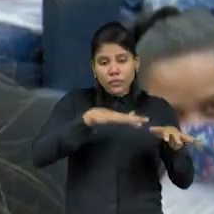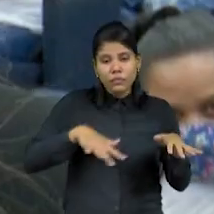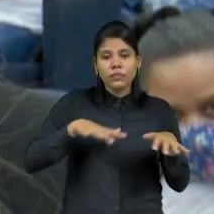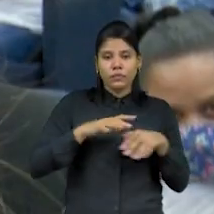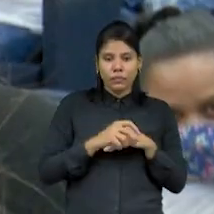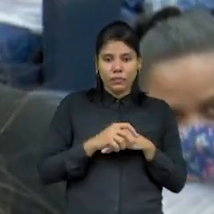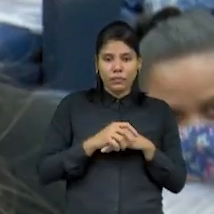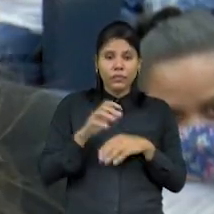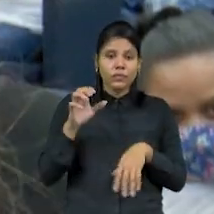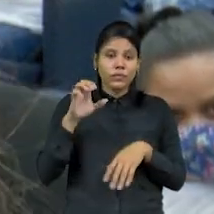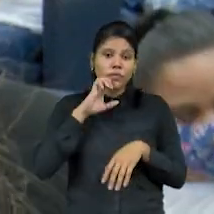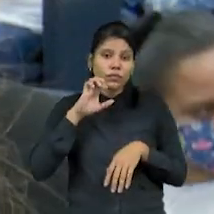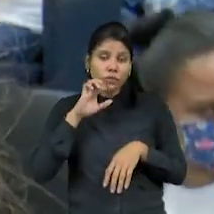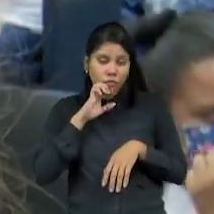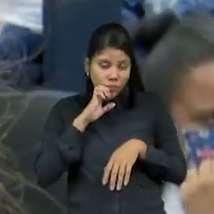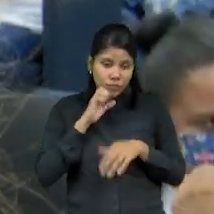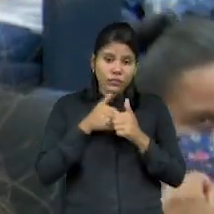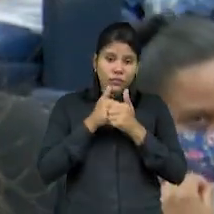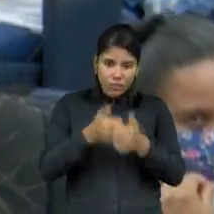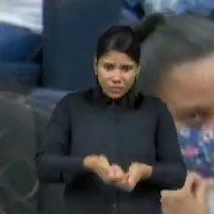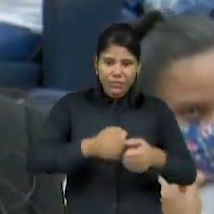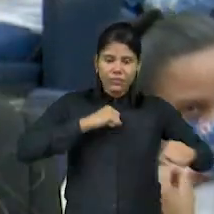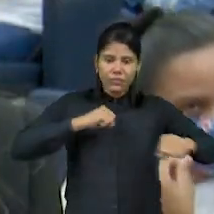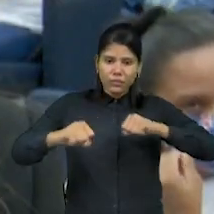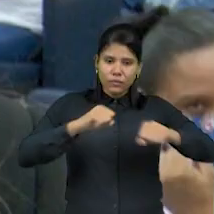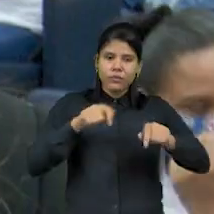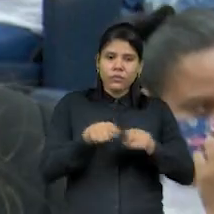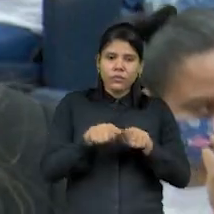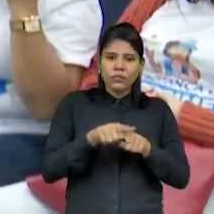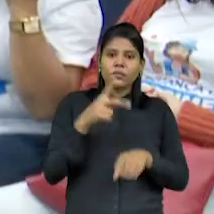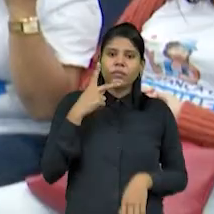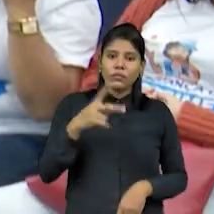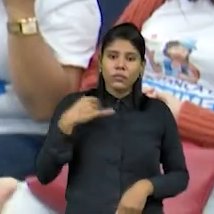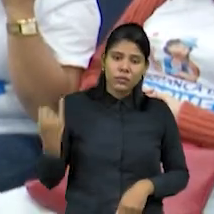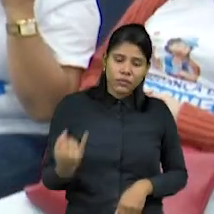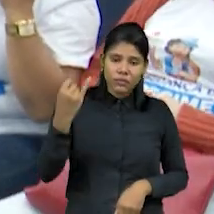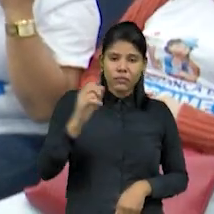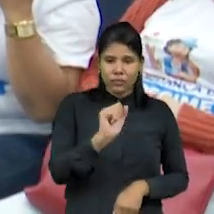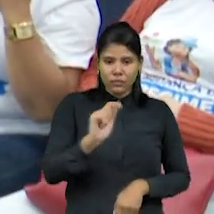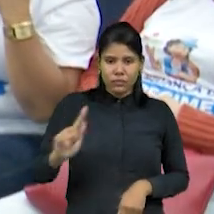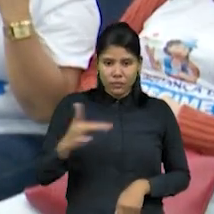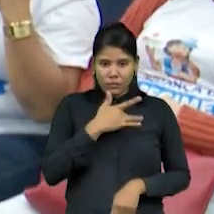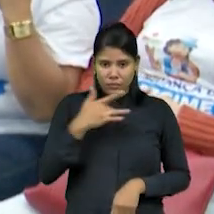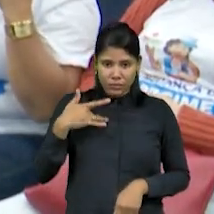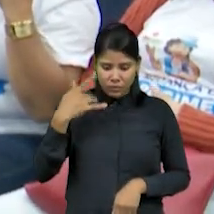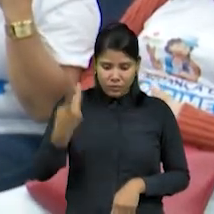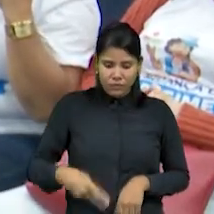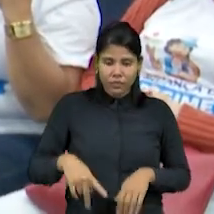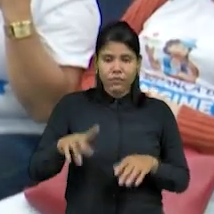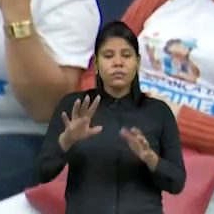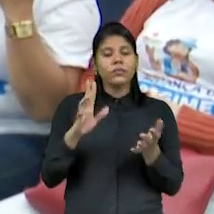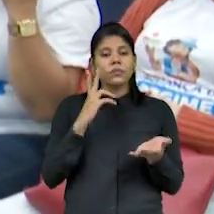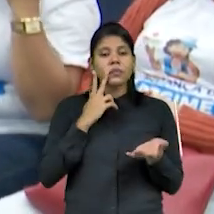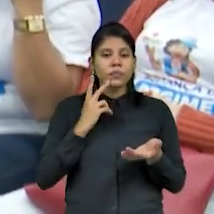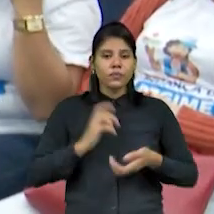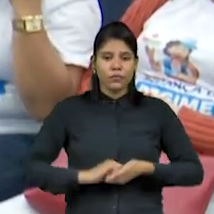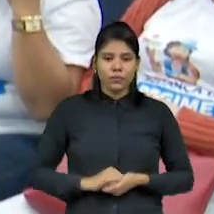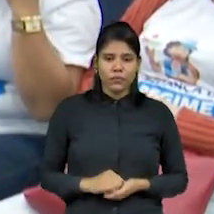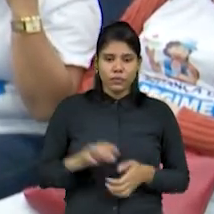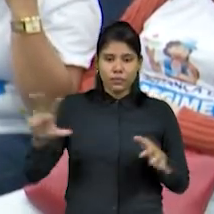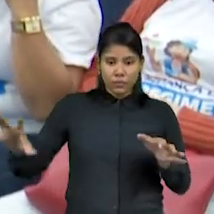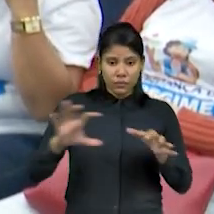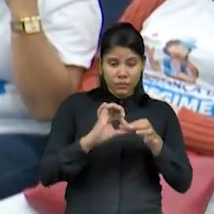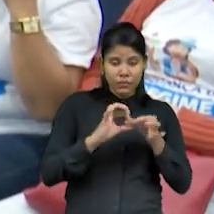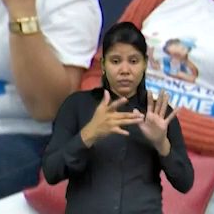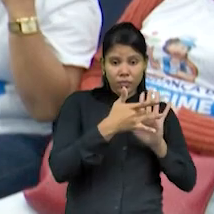discussão e destacou a importância da categoria para os cearenses. Eles estão totalmente interligados à equipe do posto de saúde